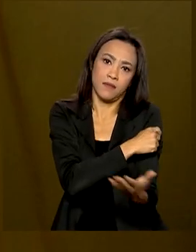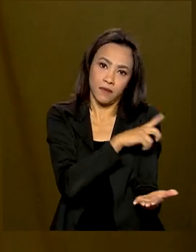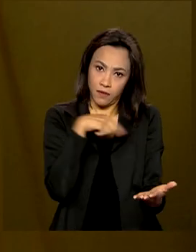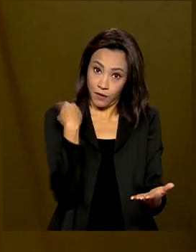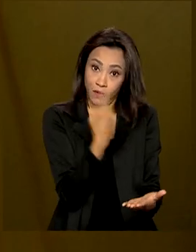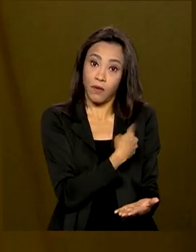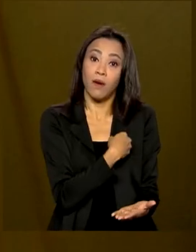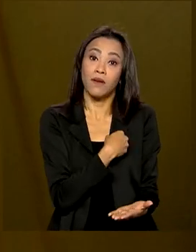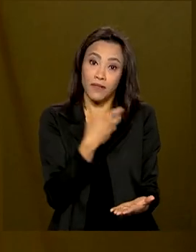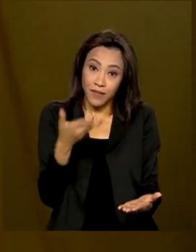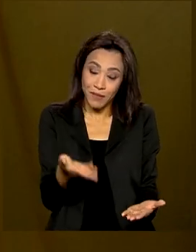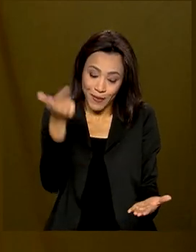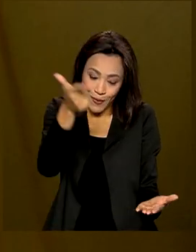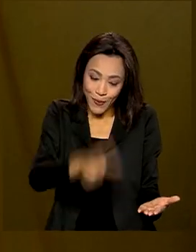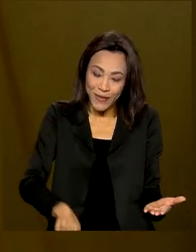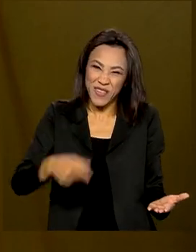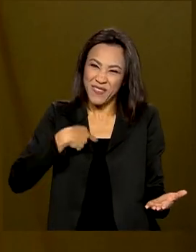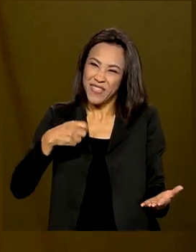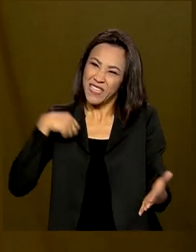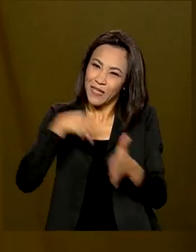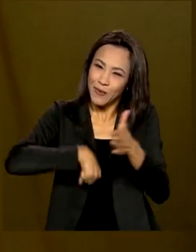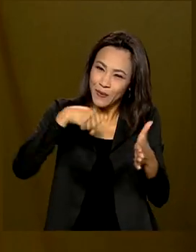nós estamos aqui mais uma vez nessa batalha pelas vacinas.